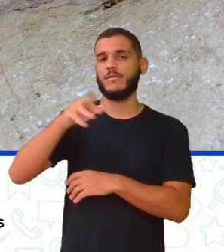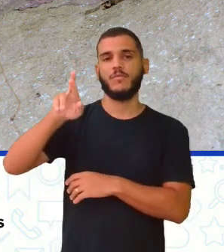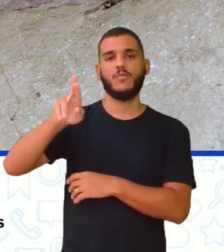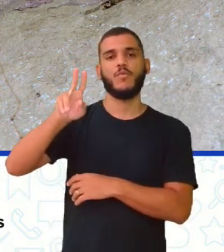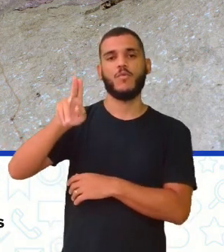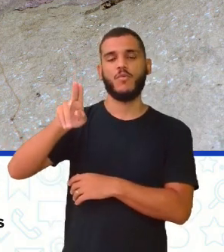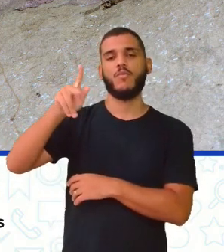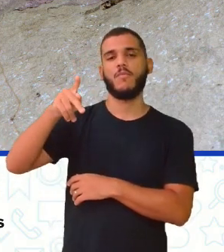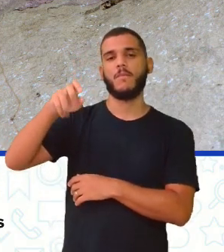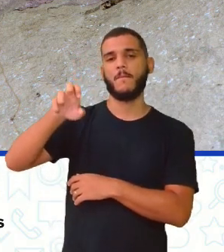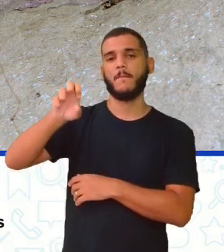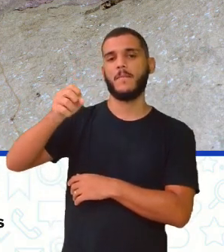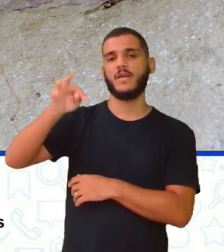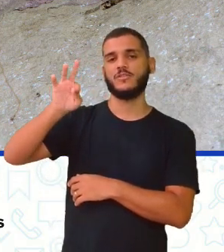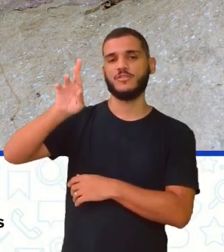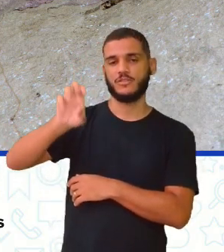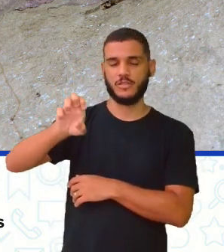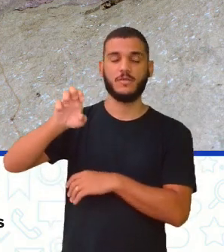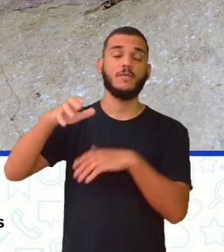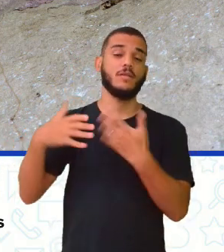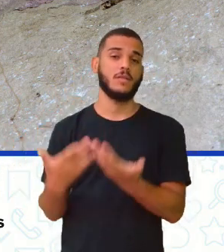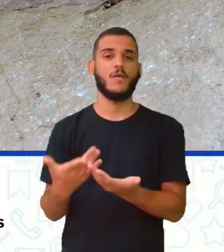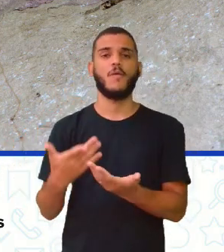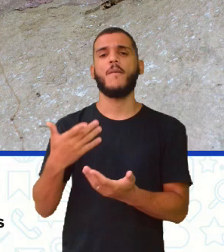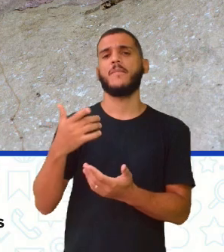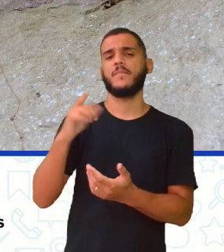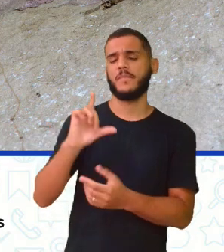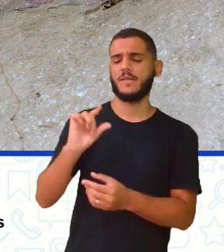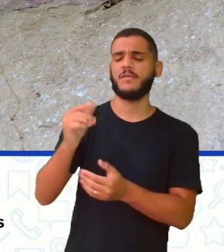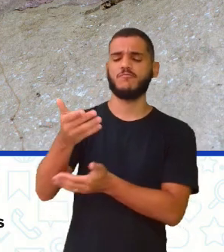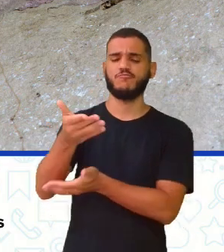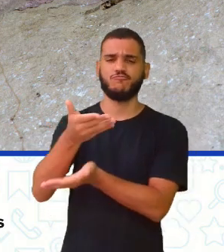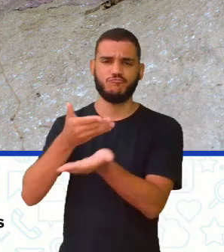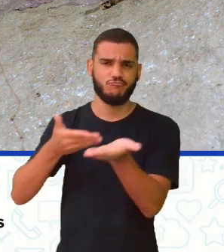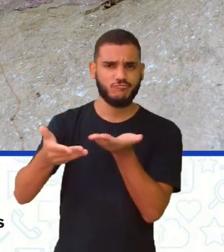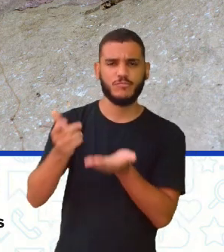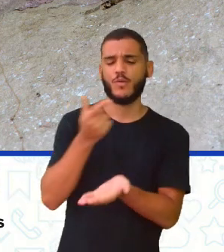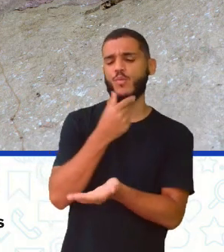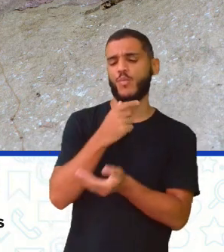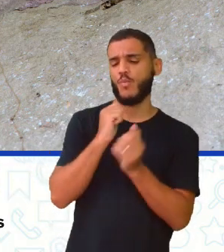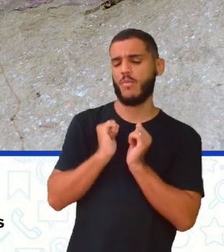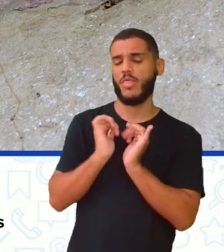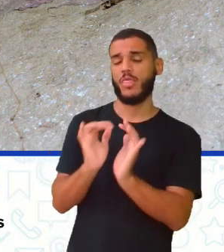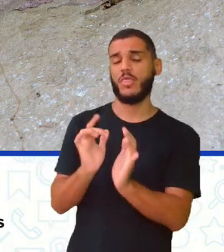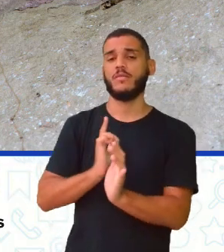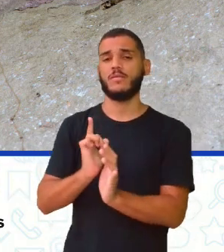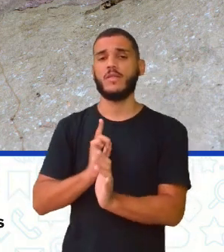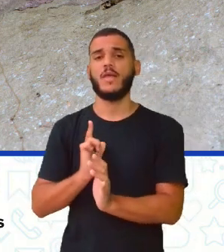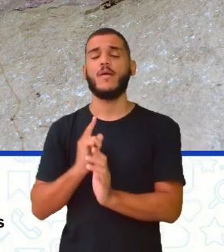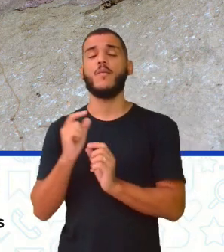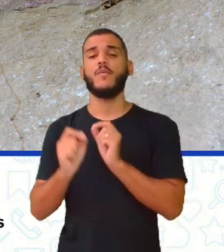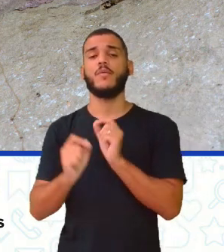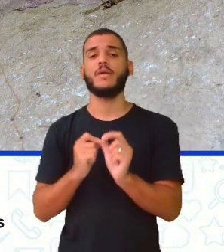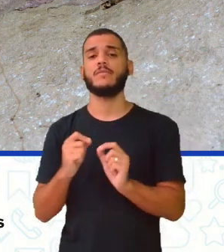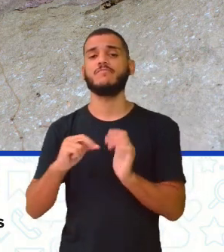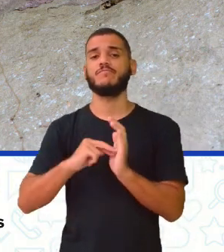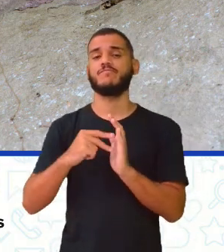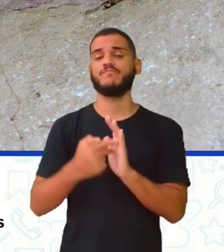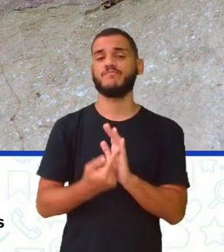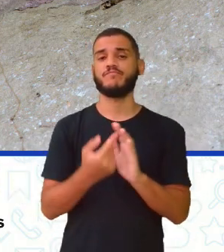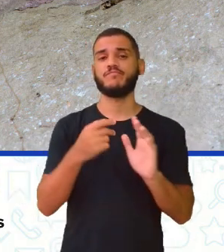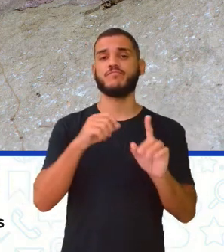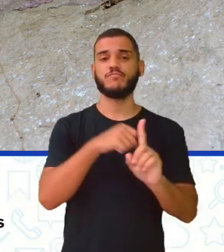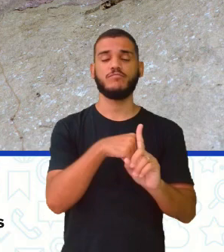aí, essas pequenas interações que o homem fazia, já deixava ali as marcas de uma civilização